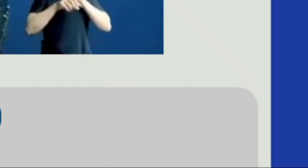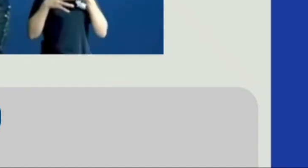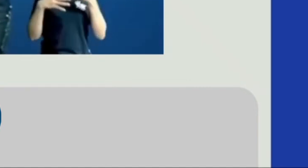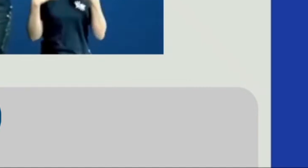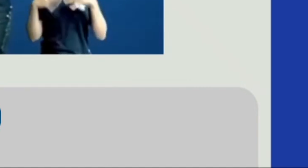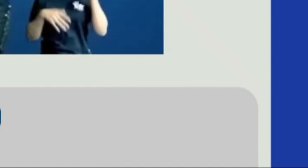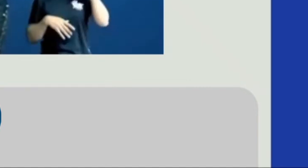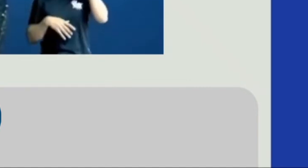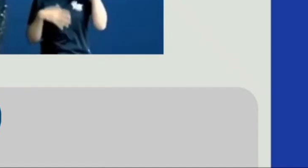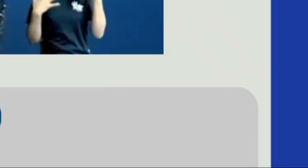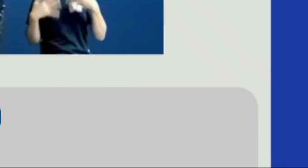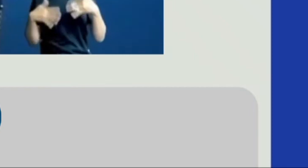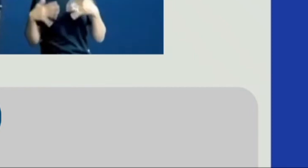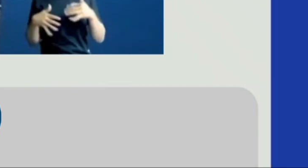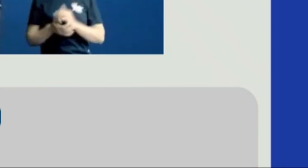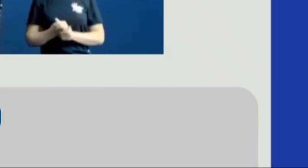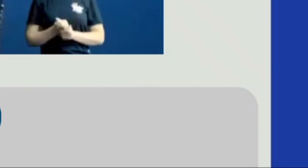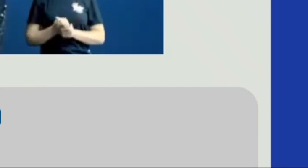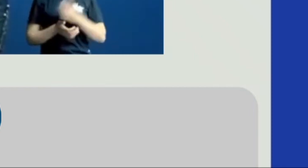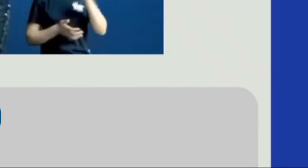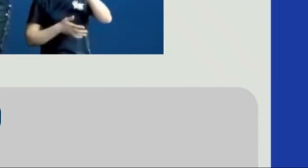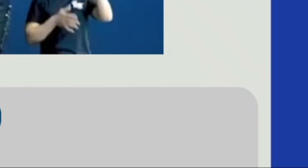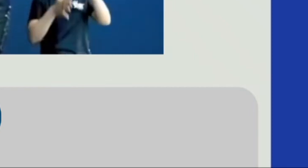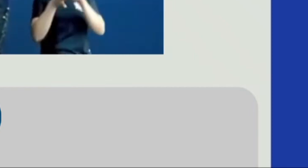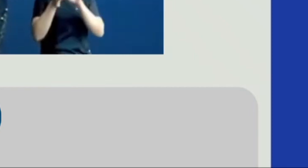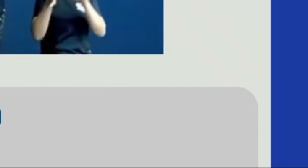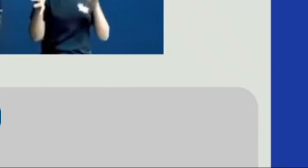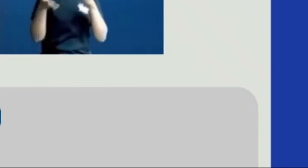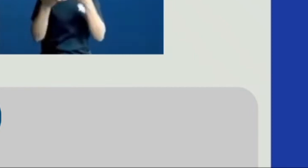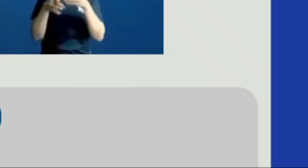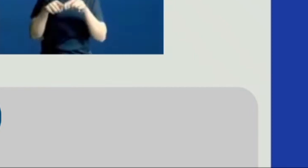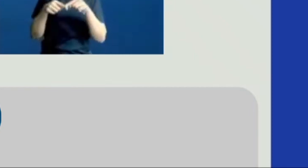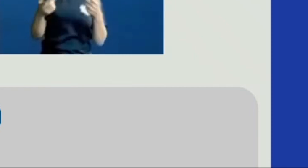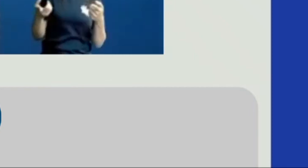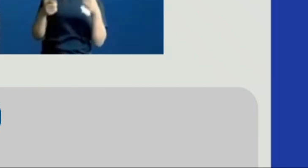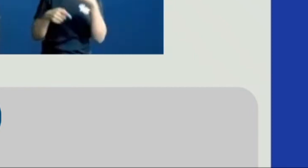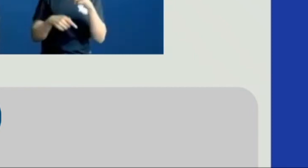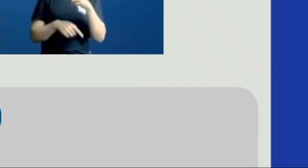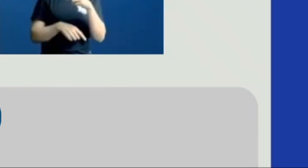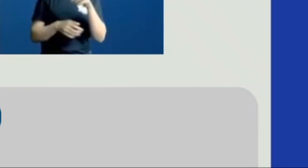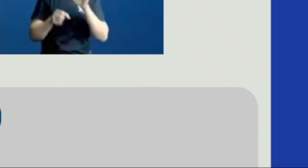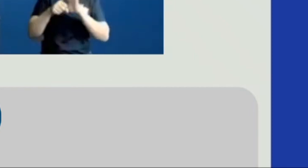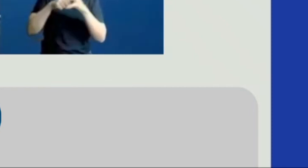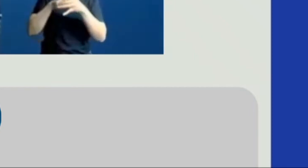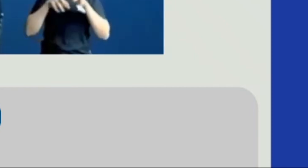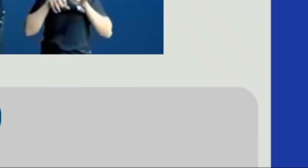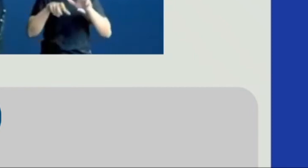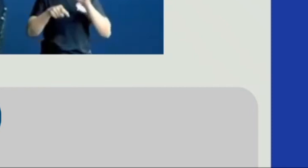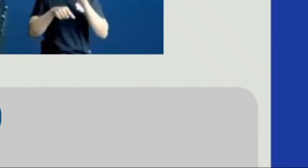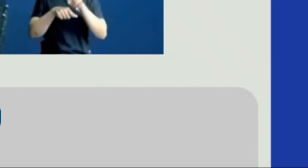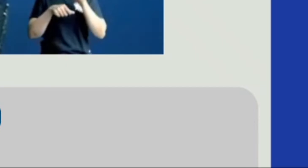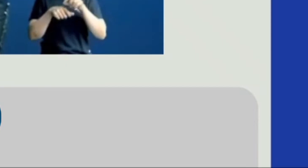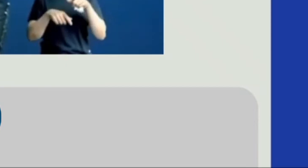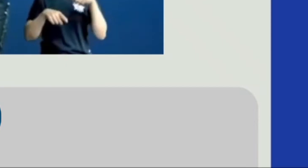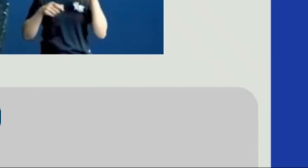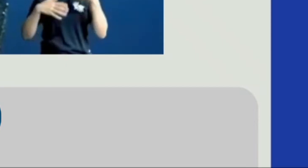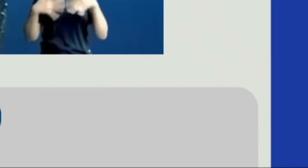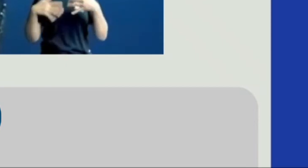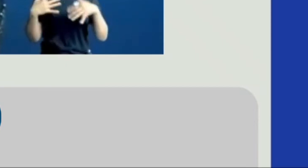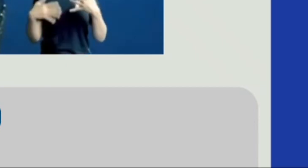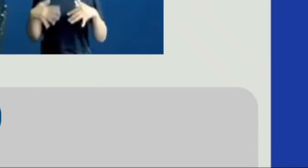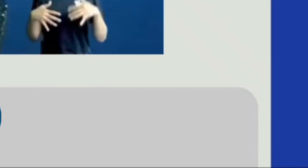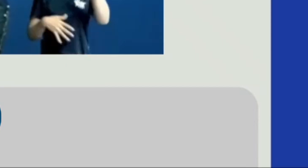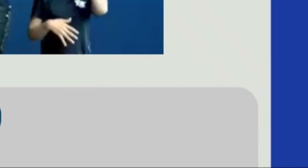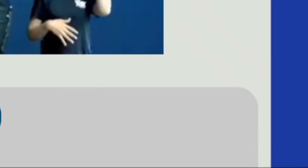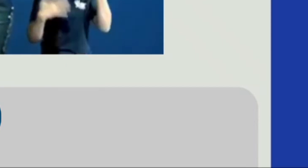é se pegar o vírus corre riscos de montão. Que Deus te livre! Mas esse vírus é traiçoeiro.